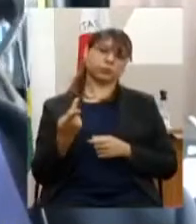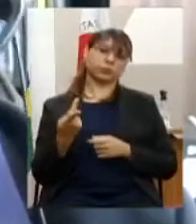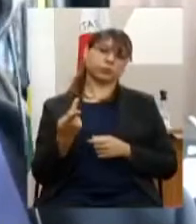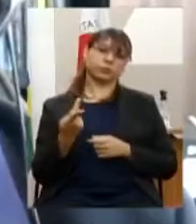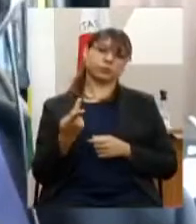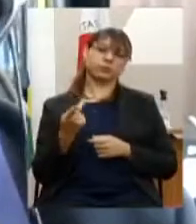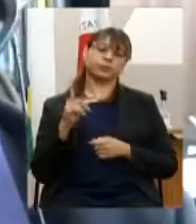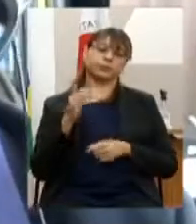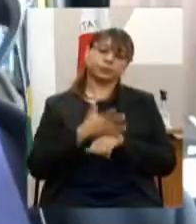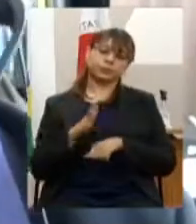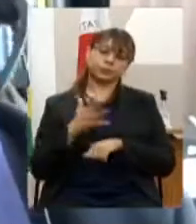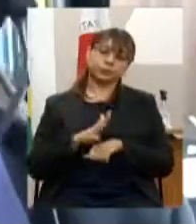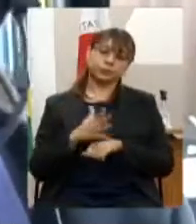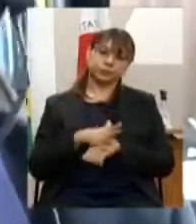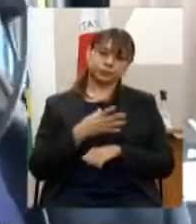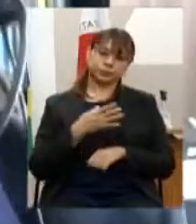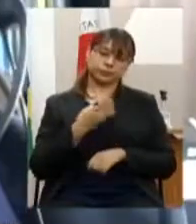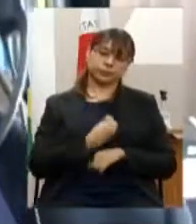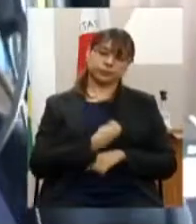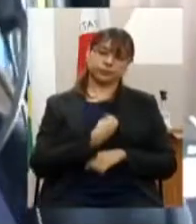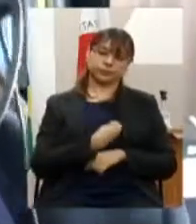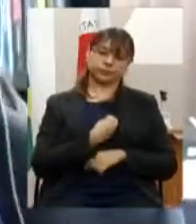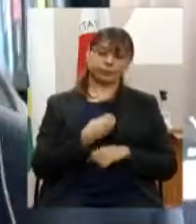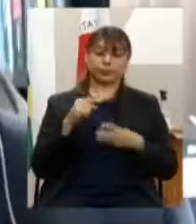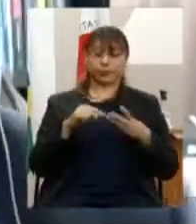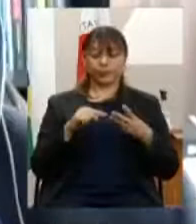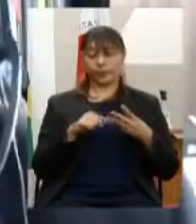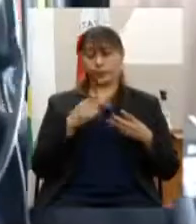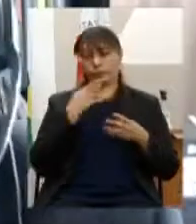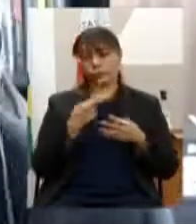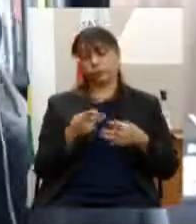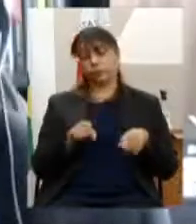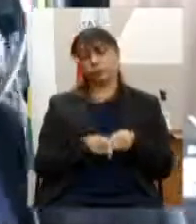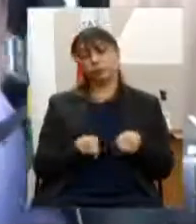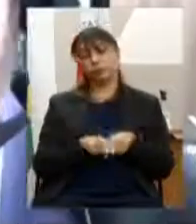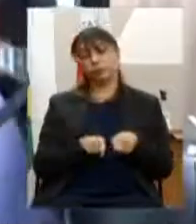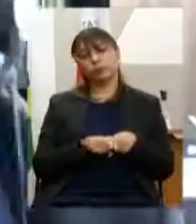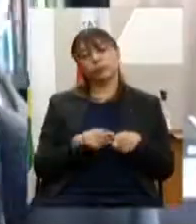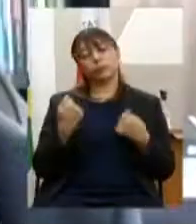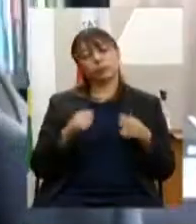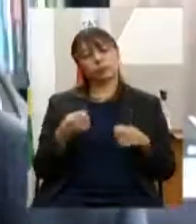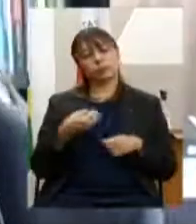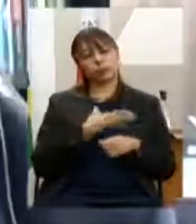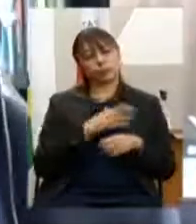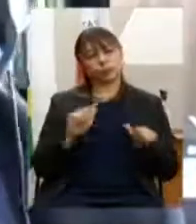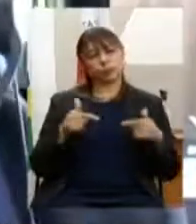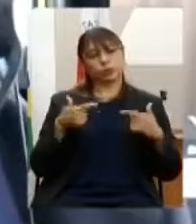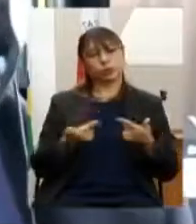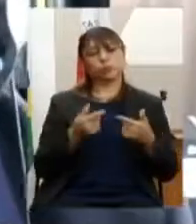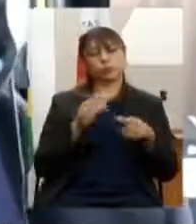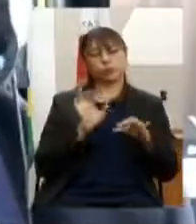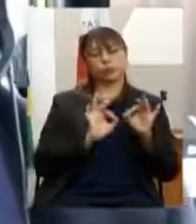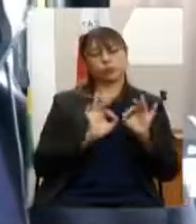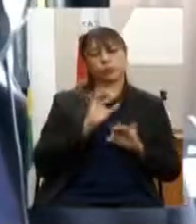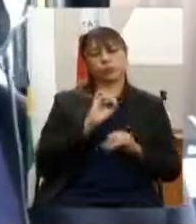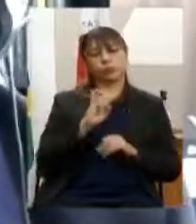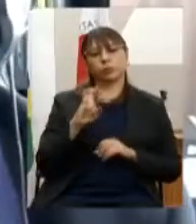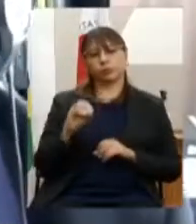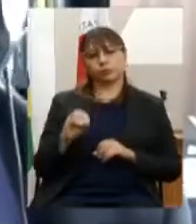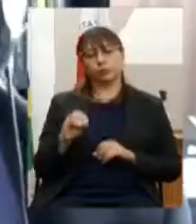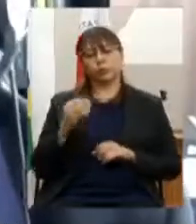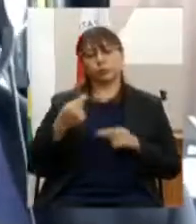treinamento presencial terceiro ponto incluir a ação nova no programa 050 turismo